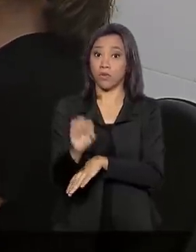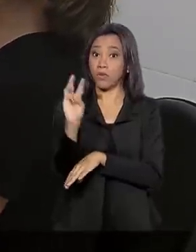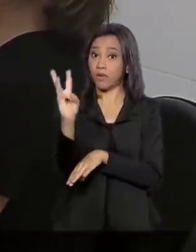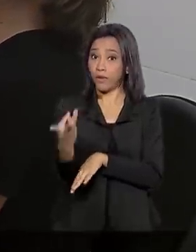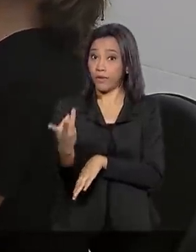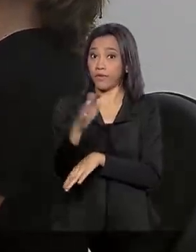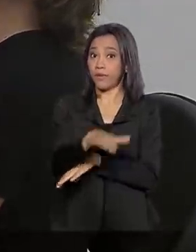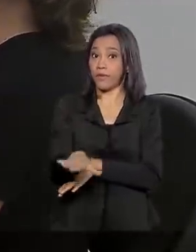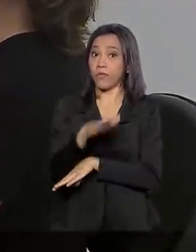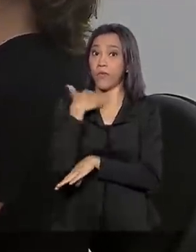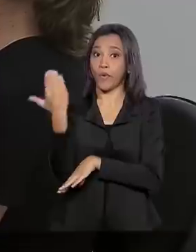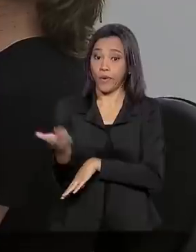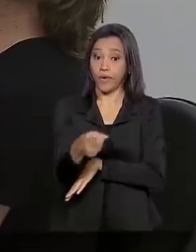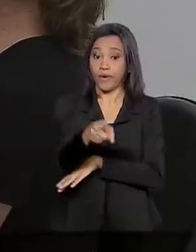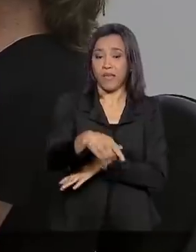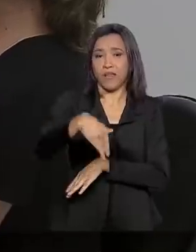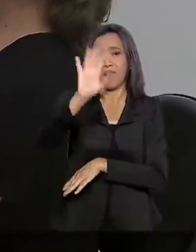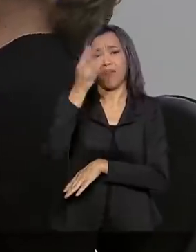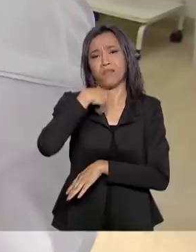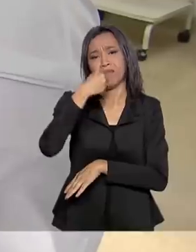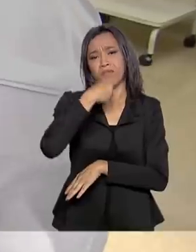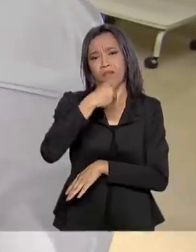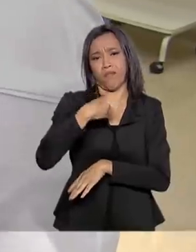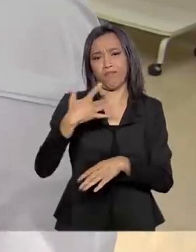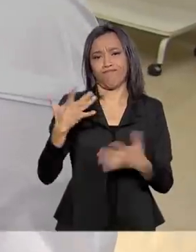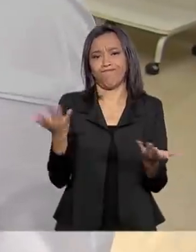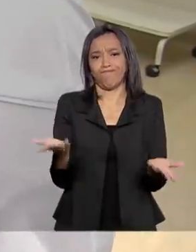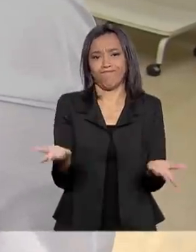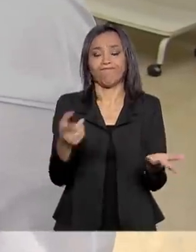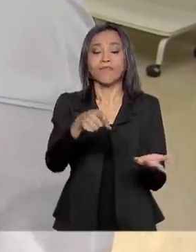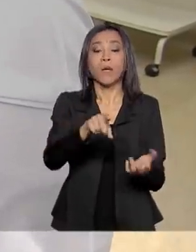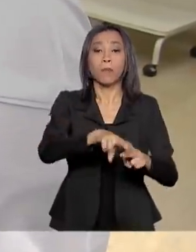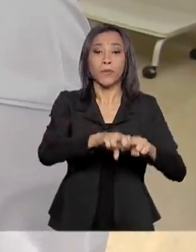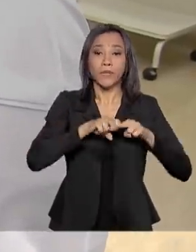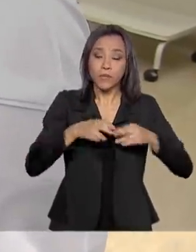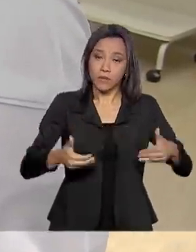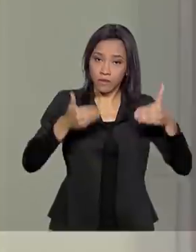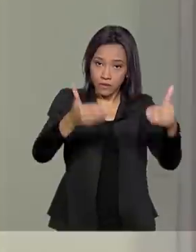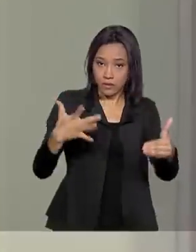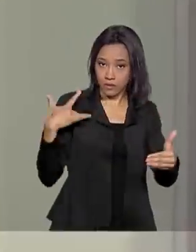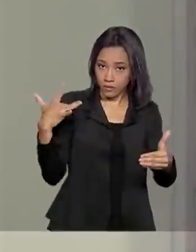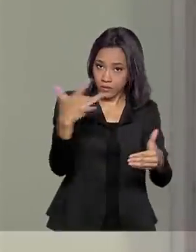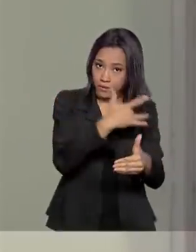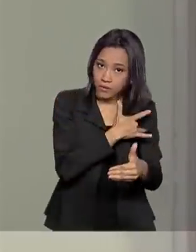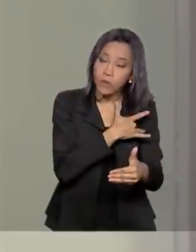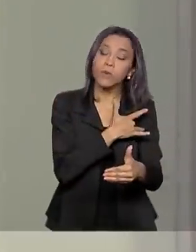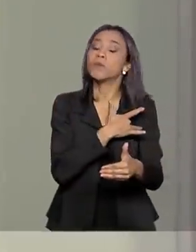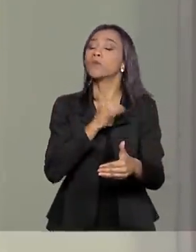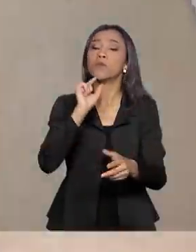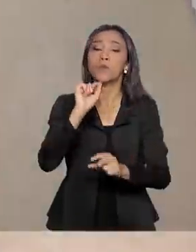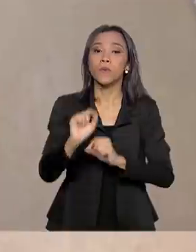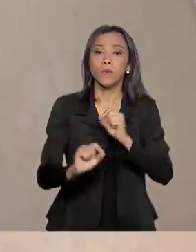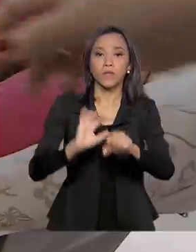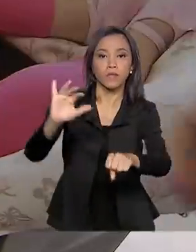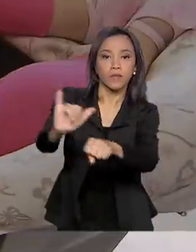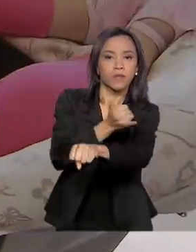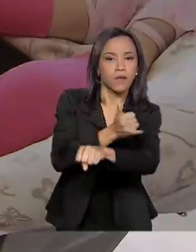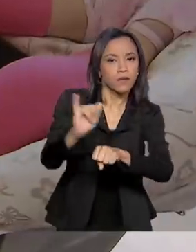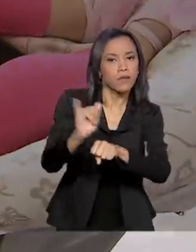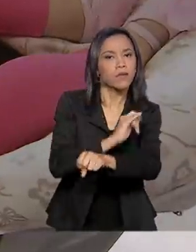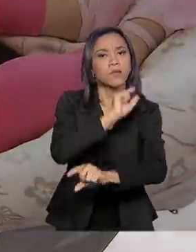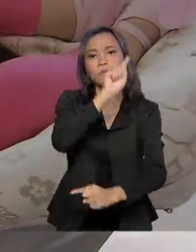doença. Os pequenos são os mais suscetíveis. Por isso, o Ministério da Saúde passou a adotar como medida